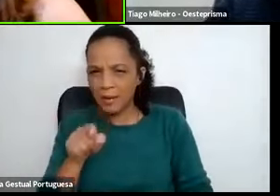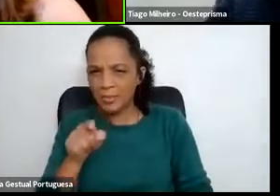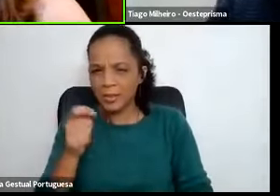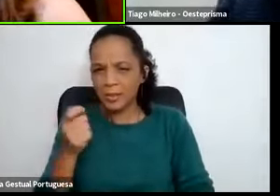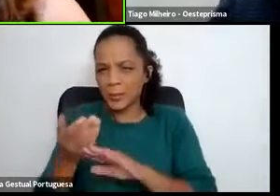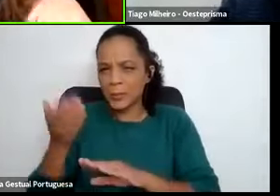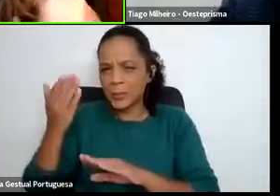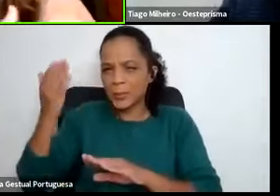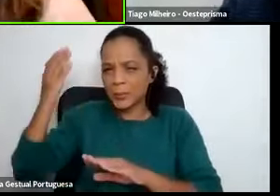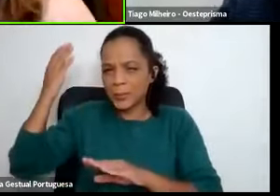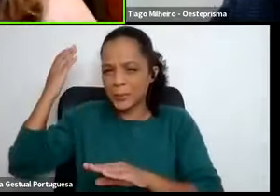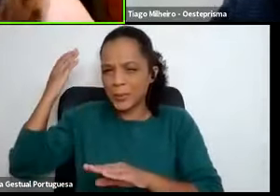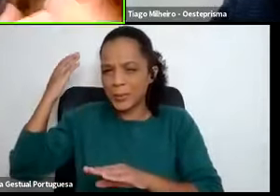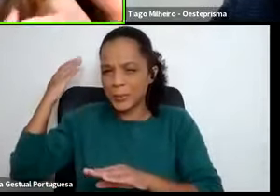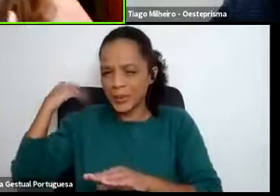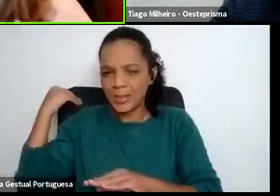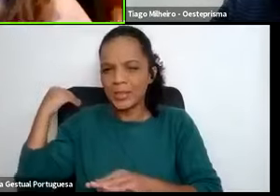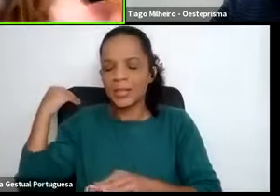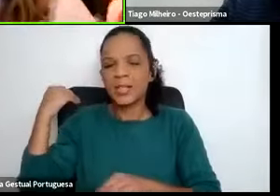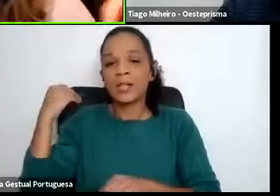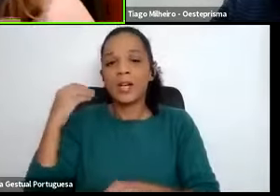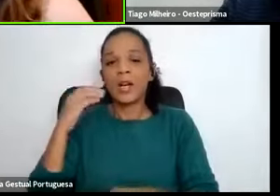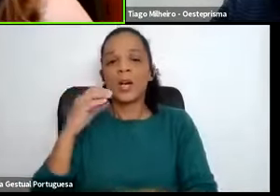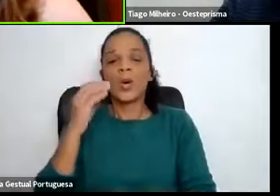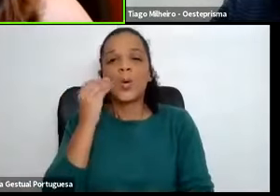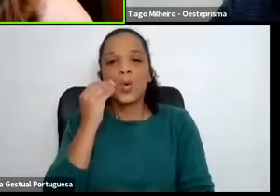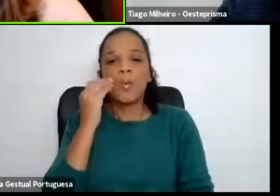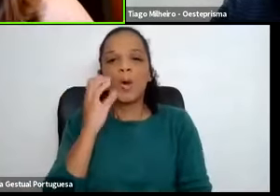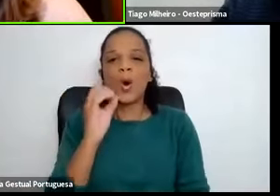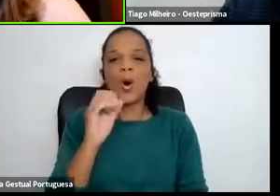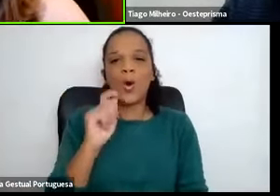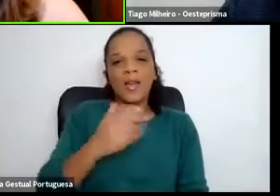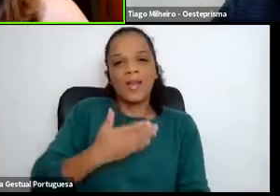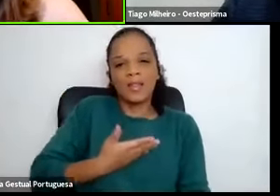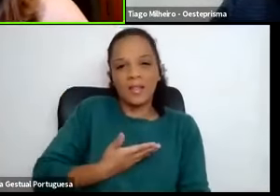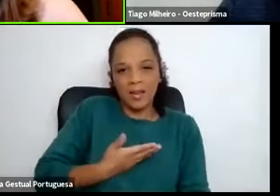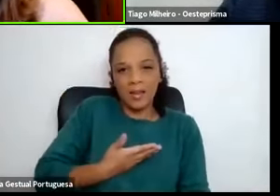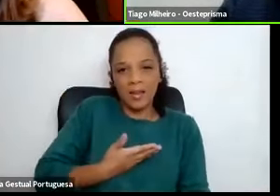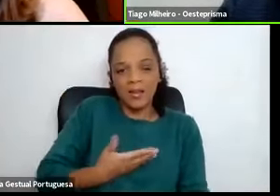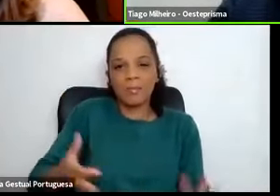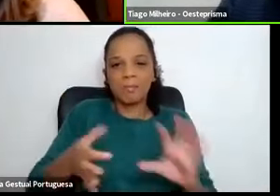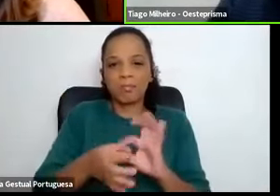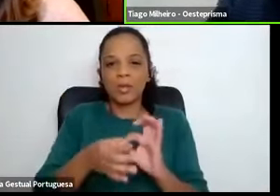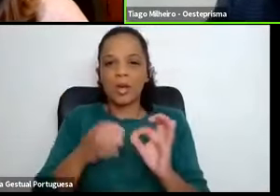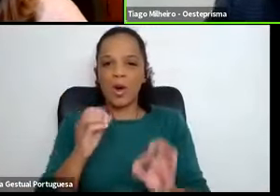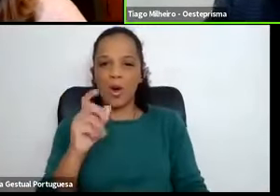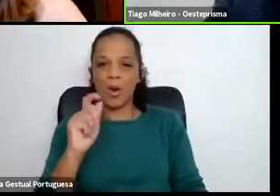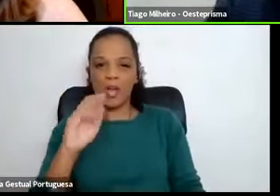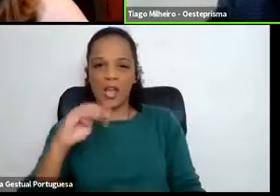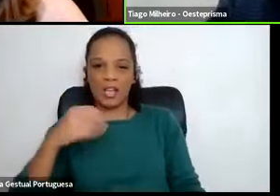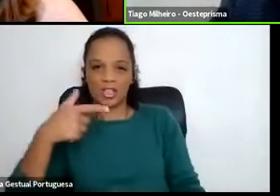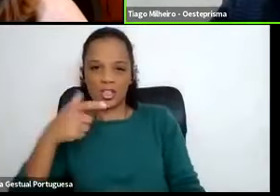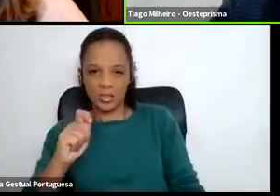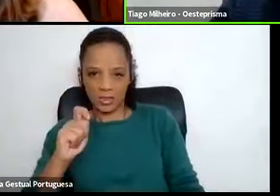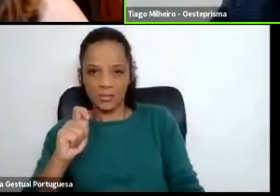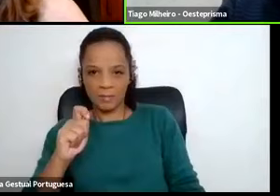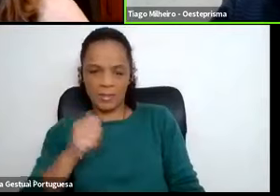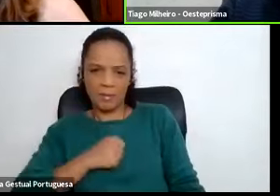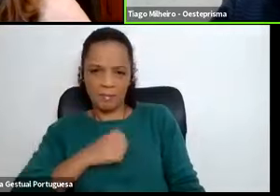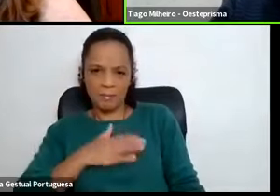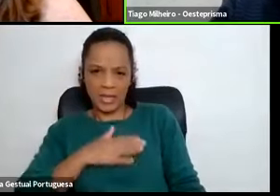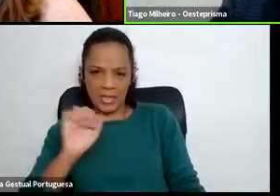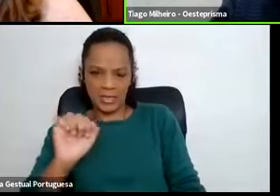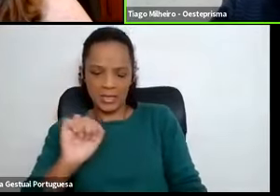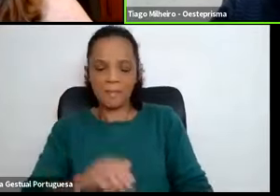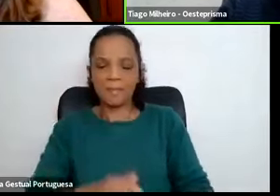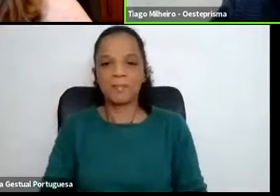atrás de como é que chegou, como é que a OED chegou a Oeste Prisma? Foi interessante porque foi quase